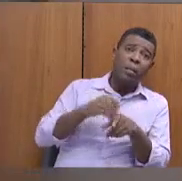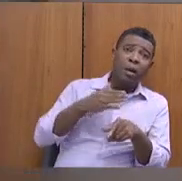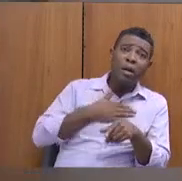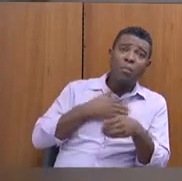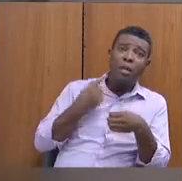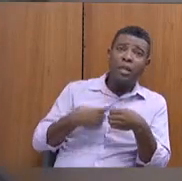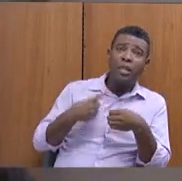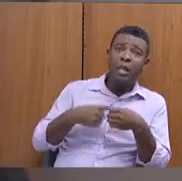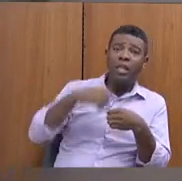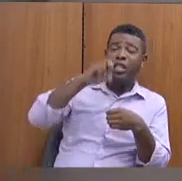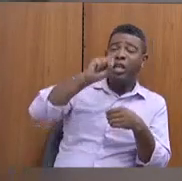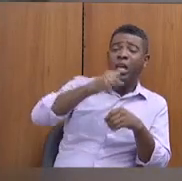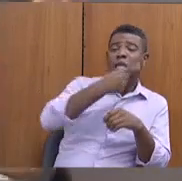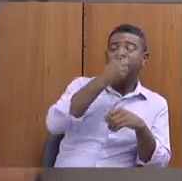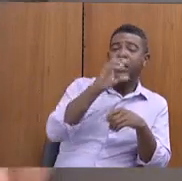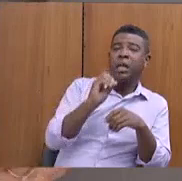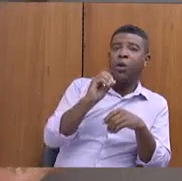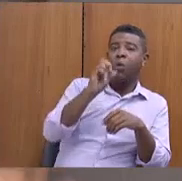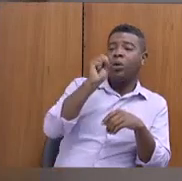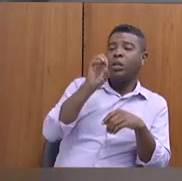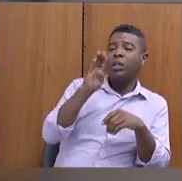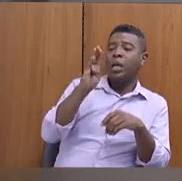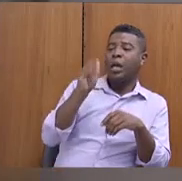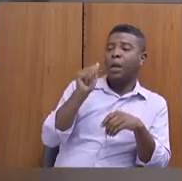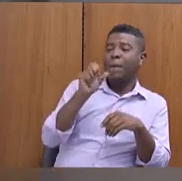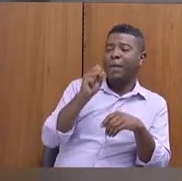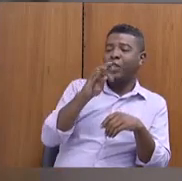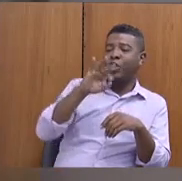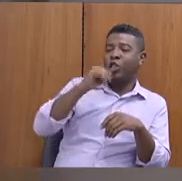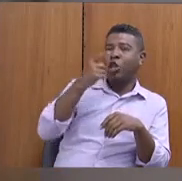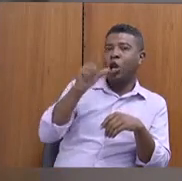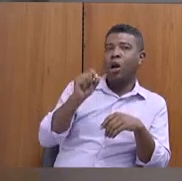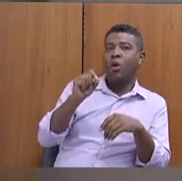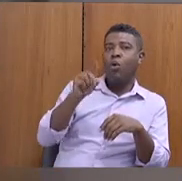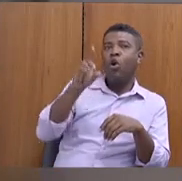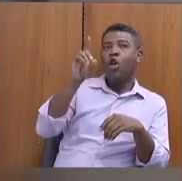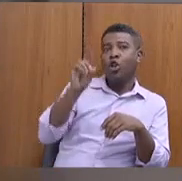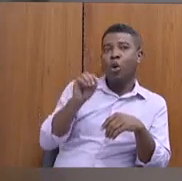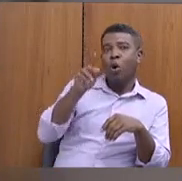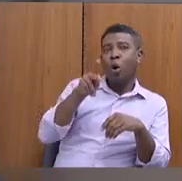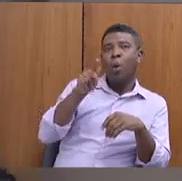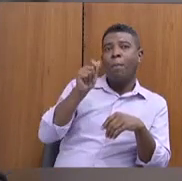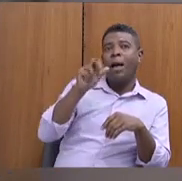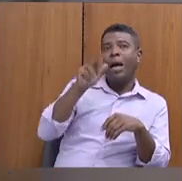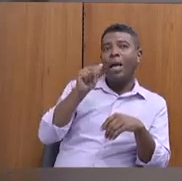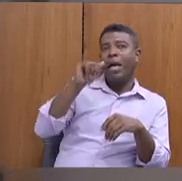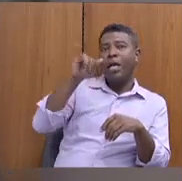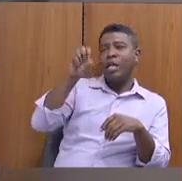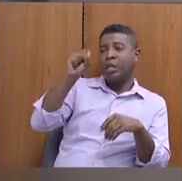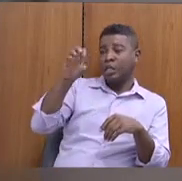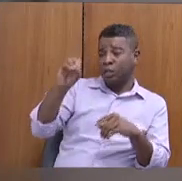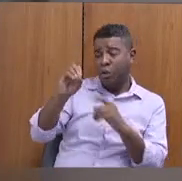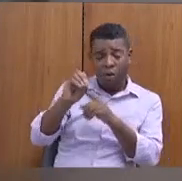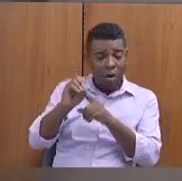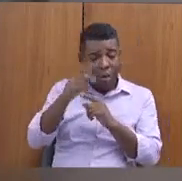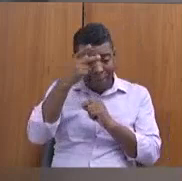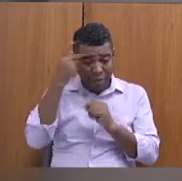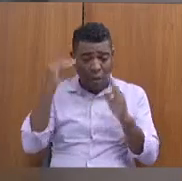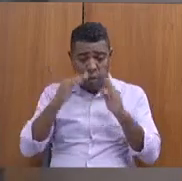morador e não sou ninguém da cidade. Ou seja, tem uma política que não está funcionando à altura.